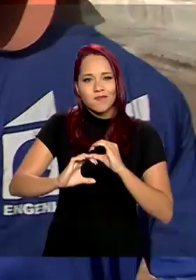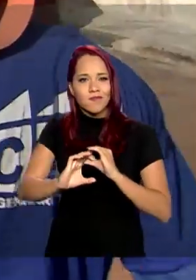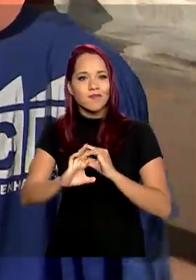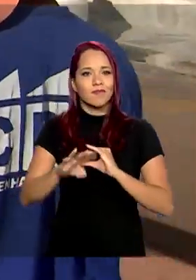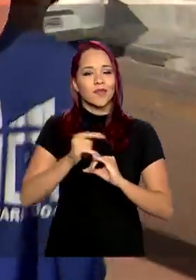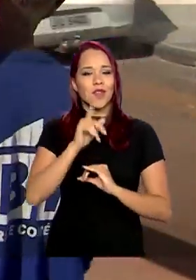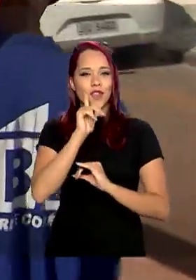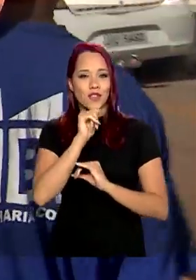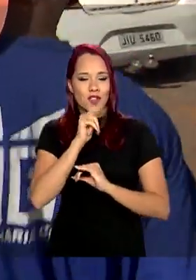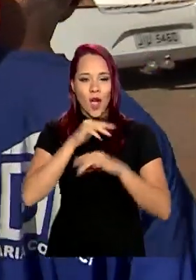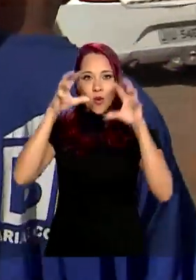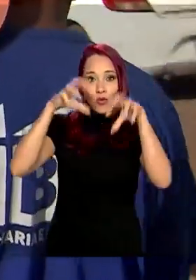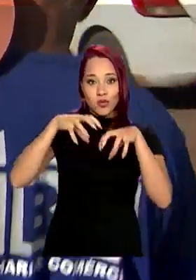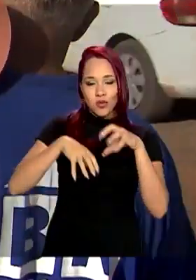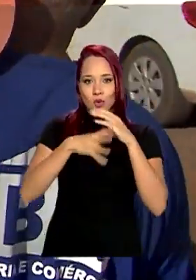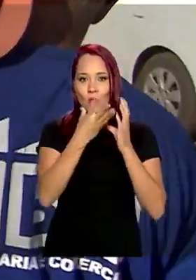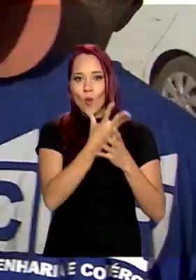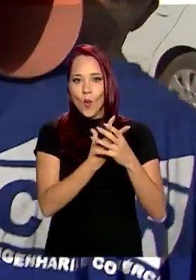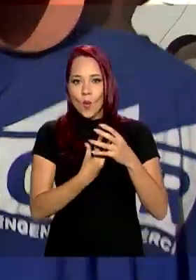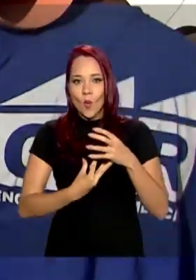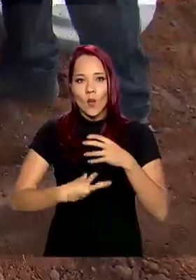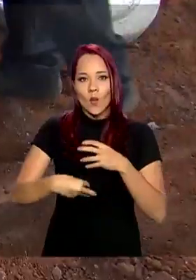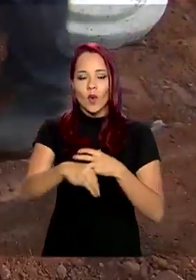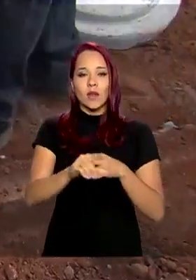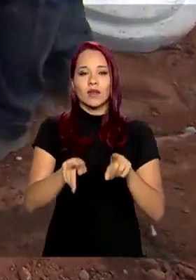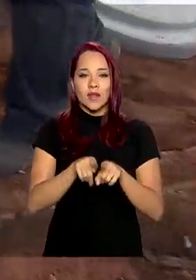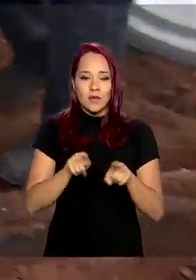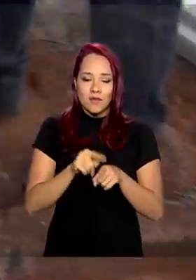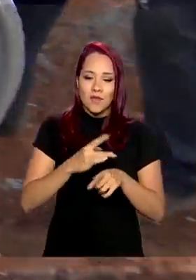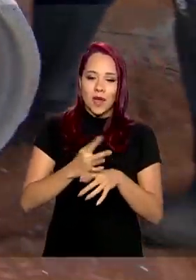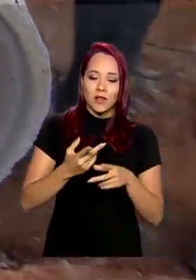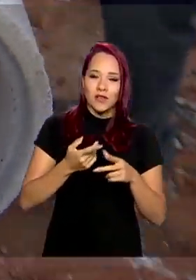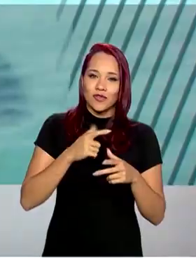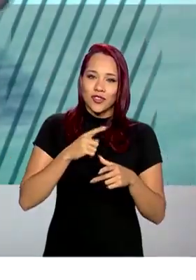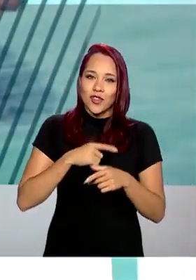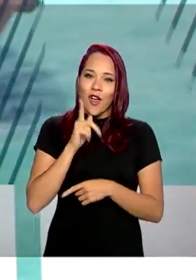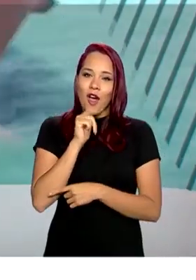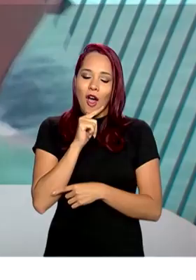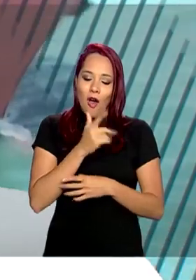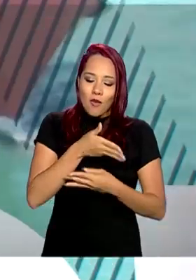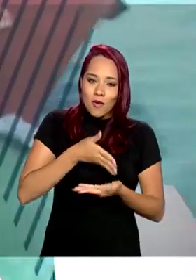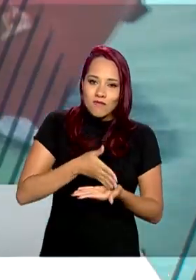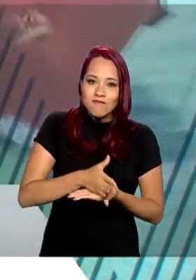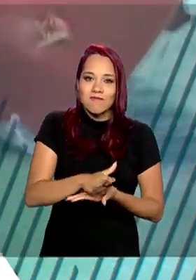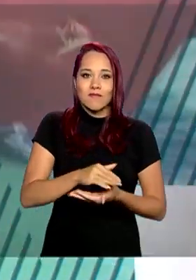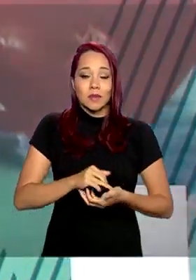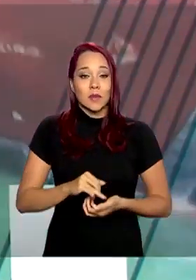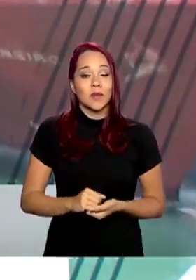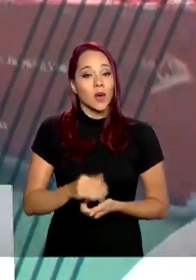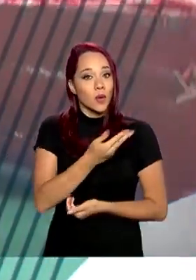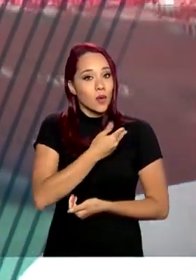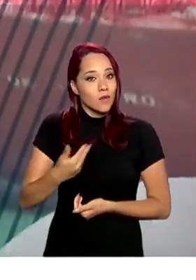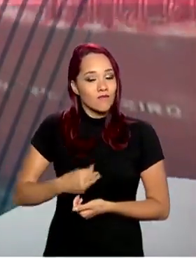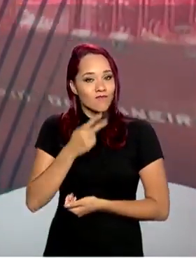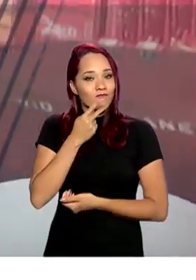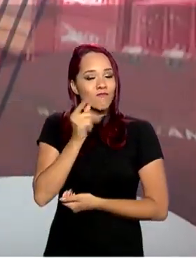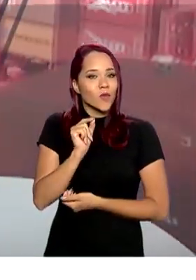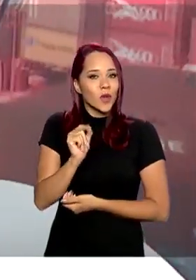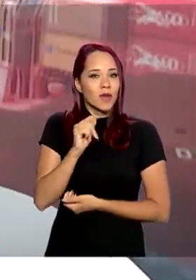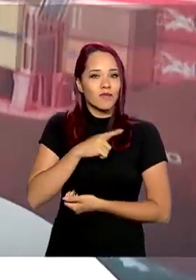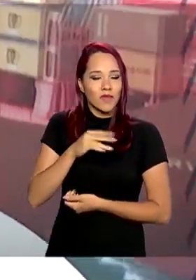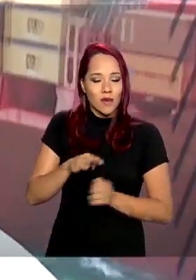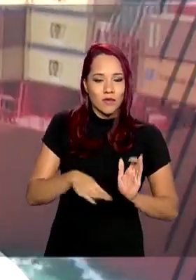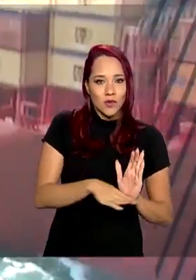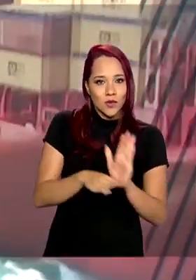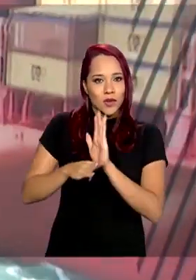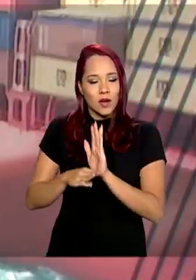e de águas pluviais, drenagem urbana e recuperação de mananciais. De acordo com o governo, os empreendimentos vão contribuir com